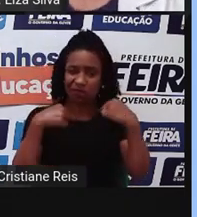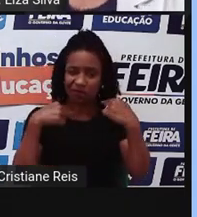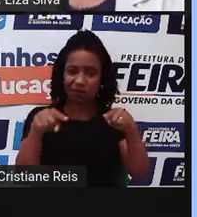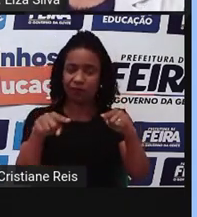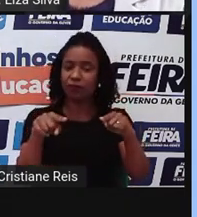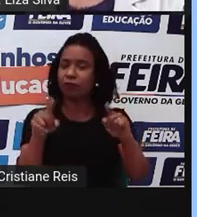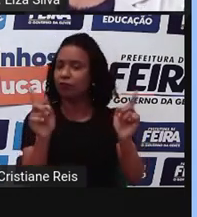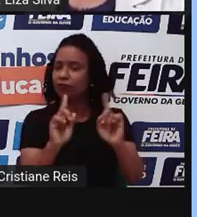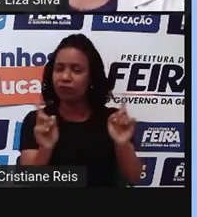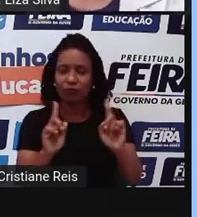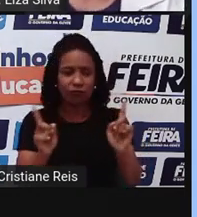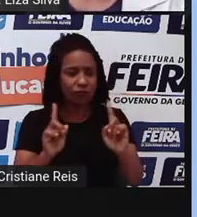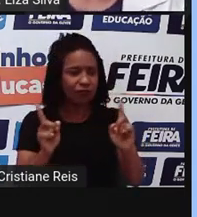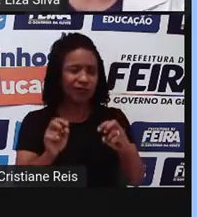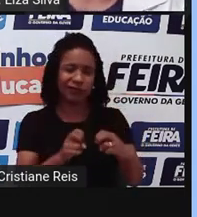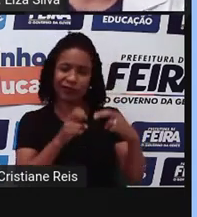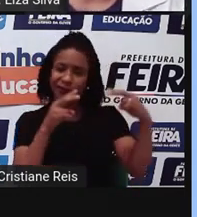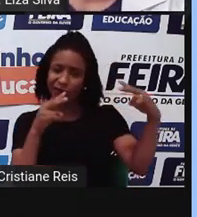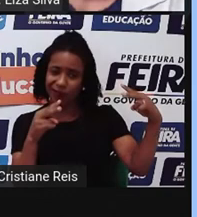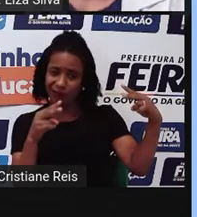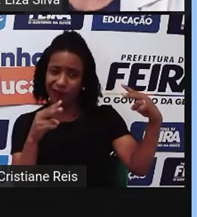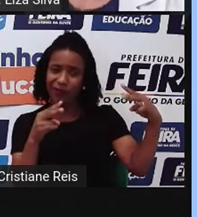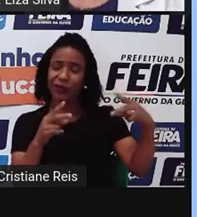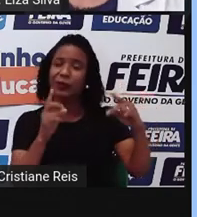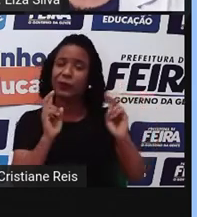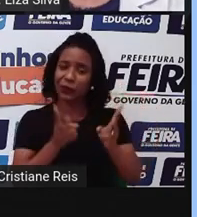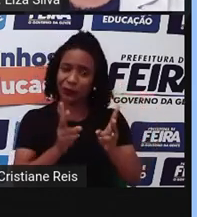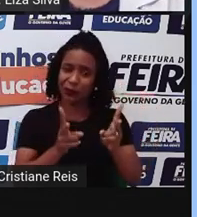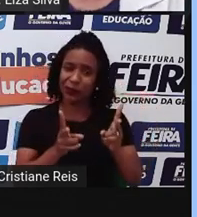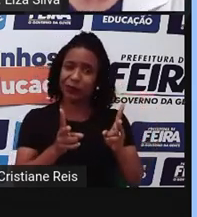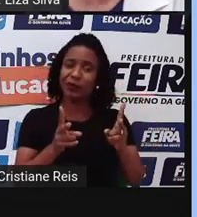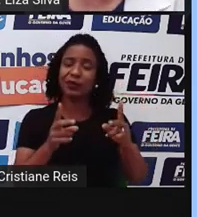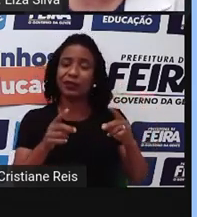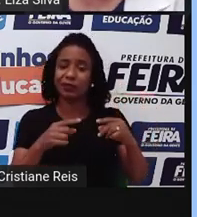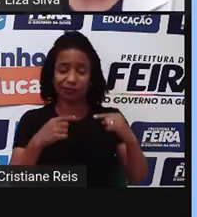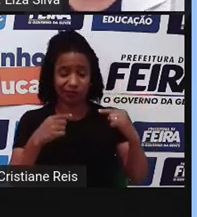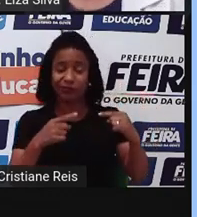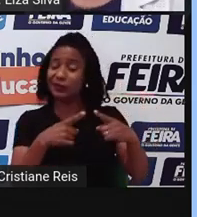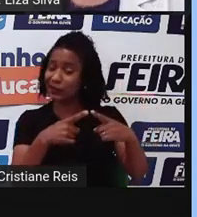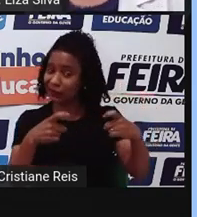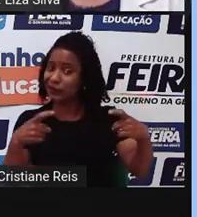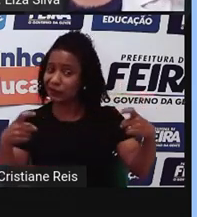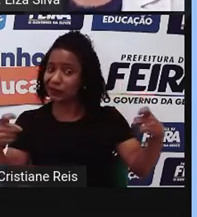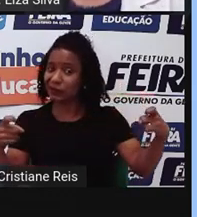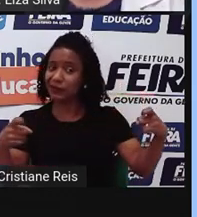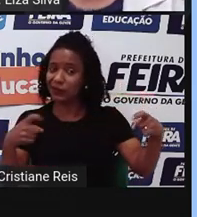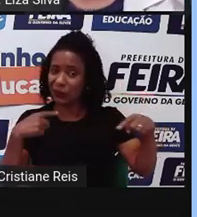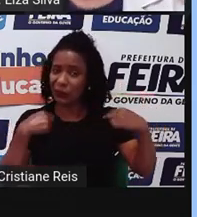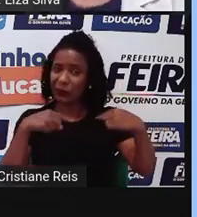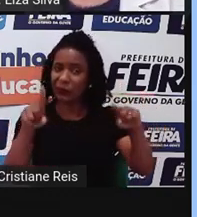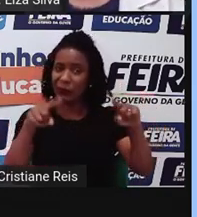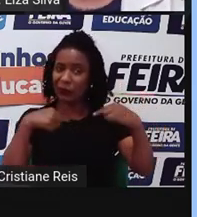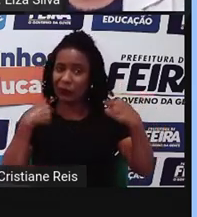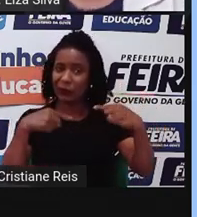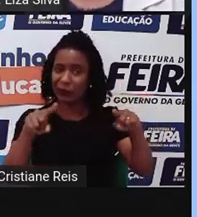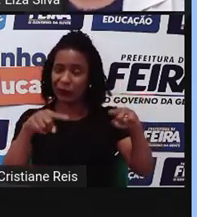visto que isso dificilmente acabará, porque na verdade quando se cria uma guerra, a tendência é essa guerra ir